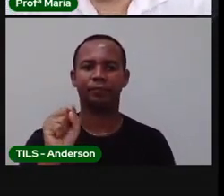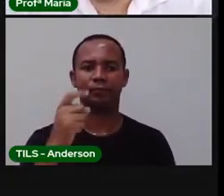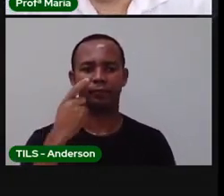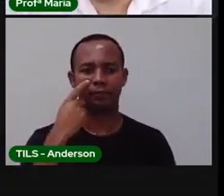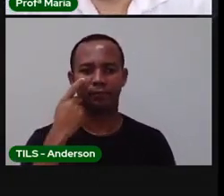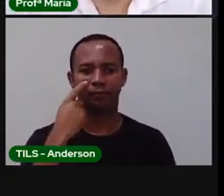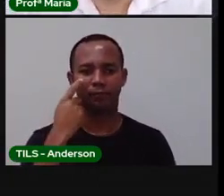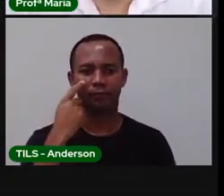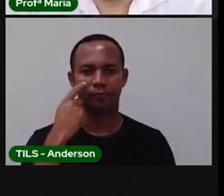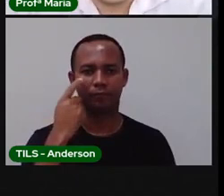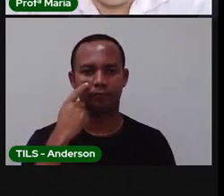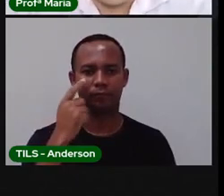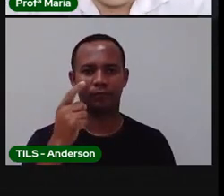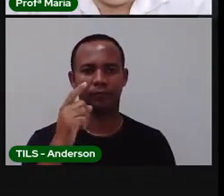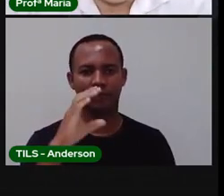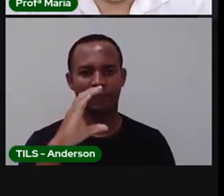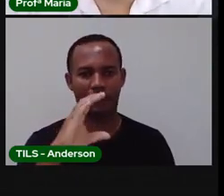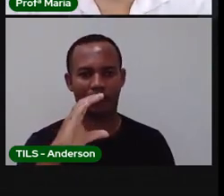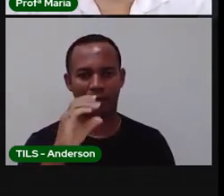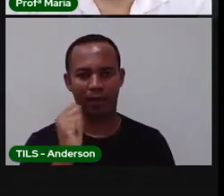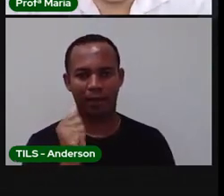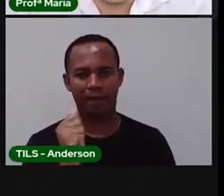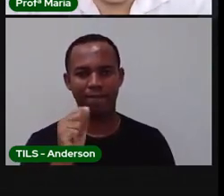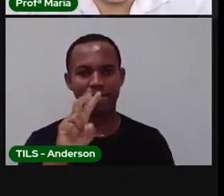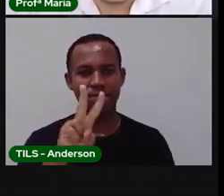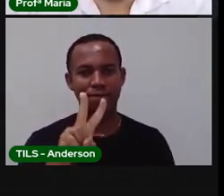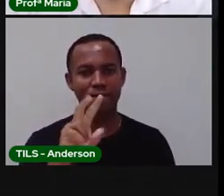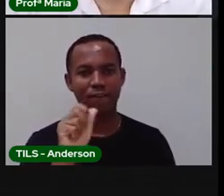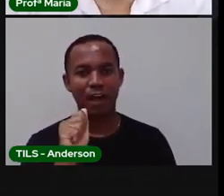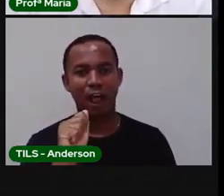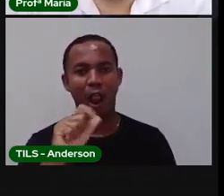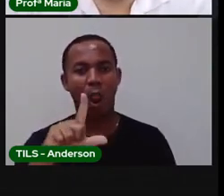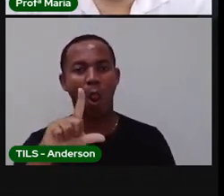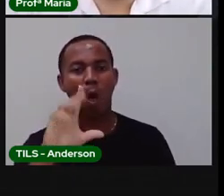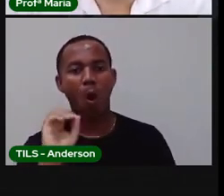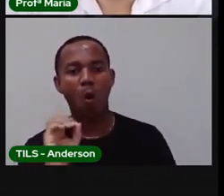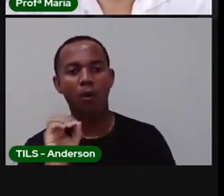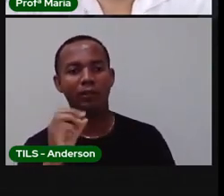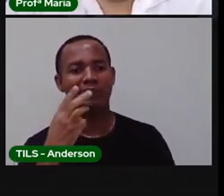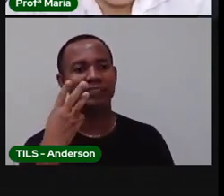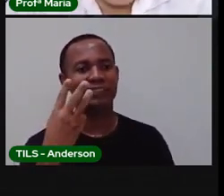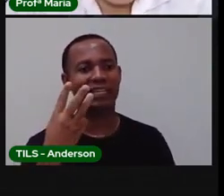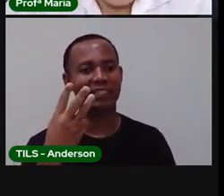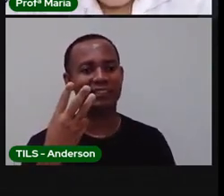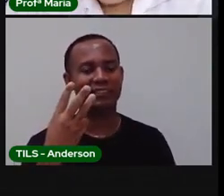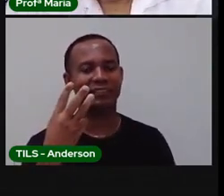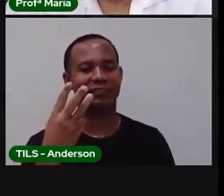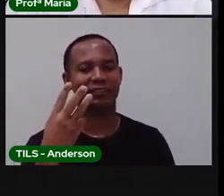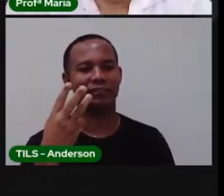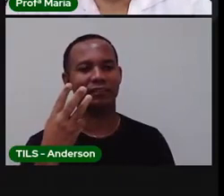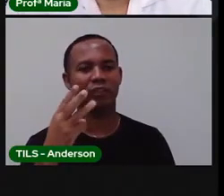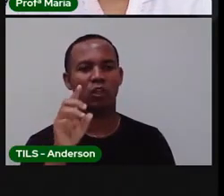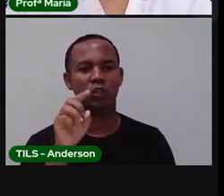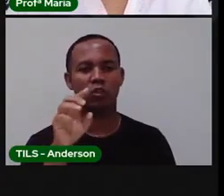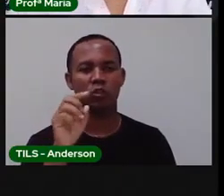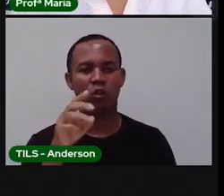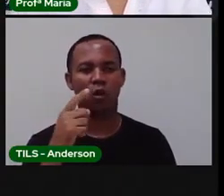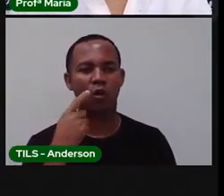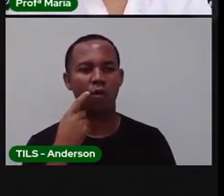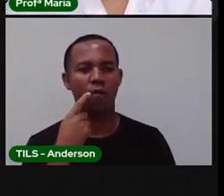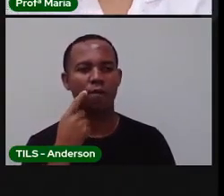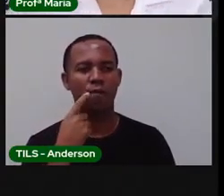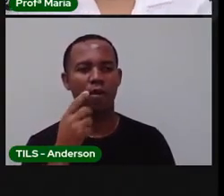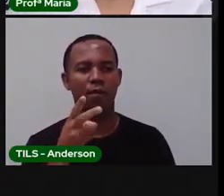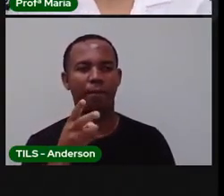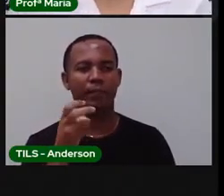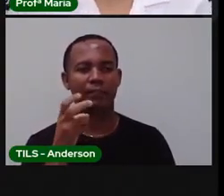Lô. Cá. Vá. Lô. Viram? É só se observarem